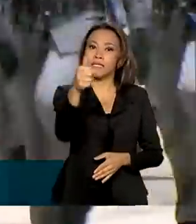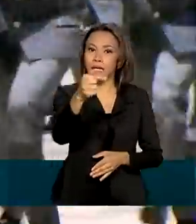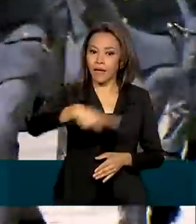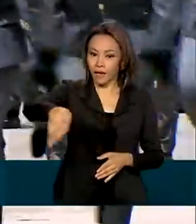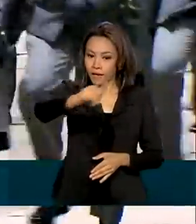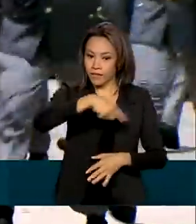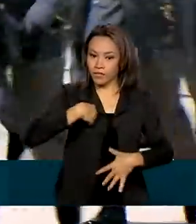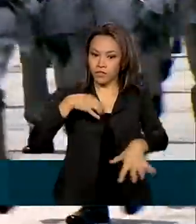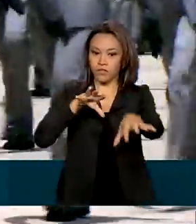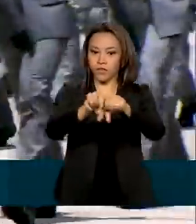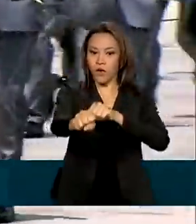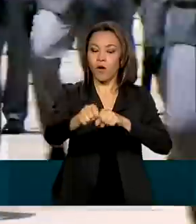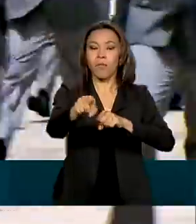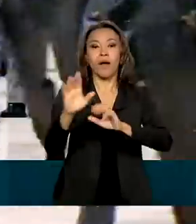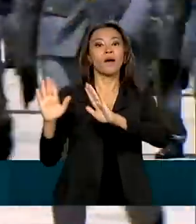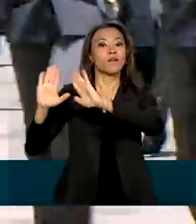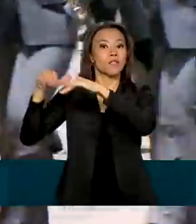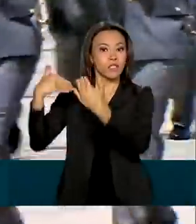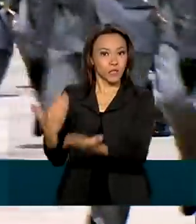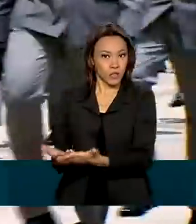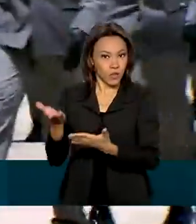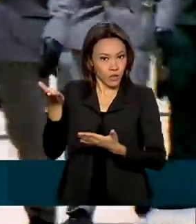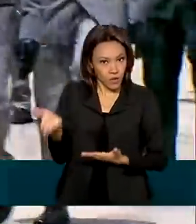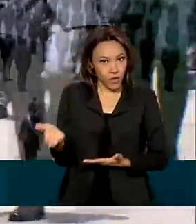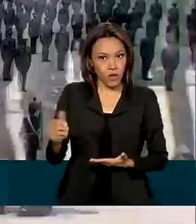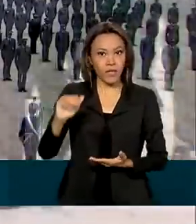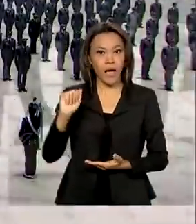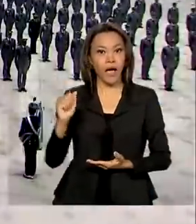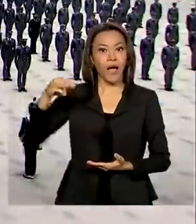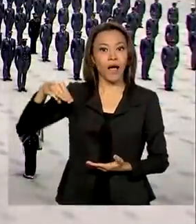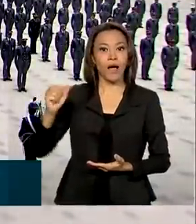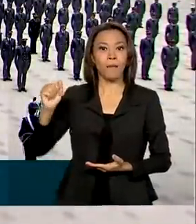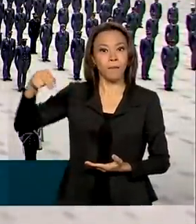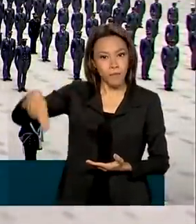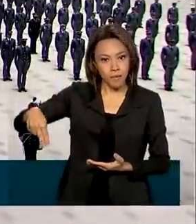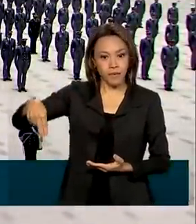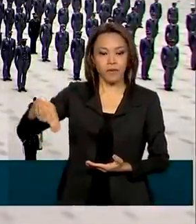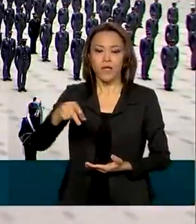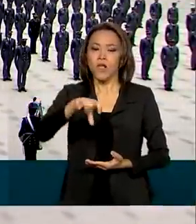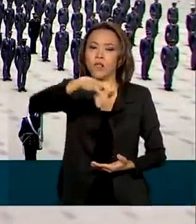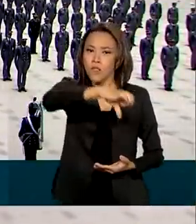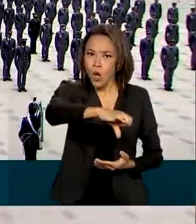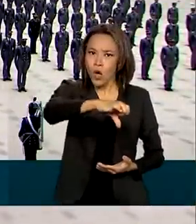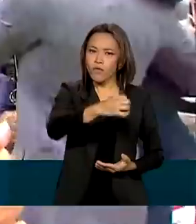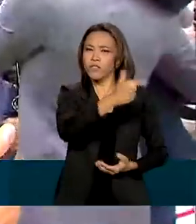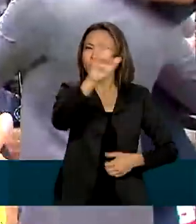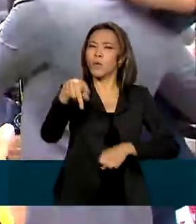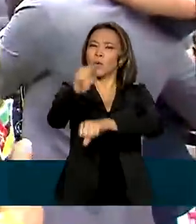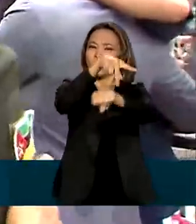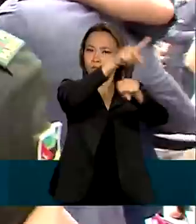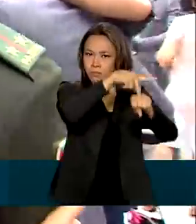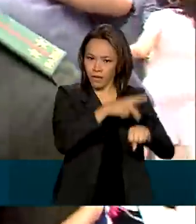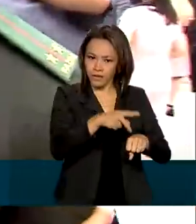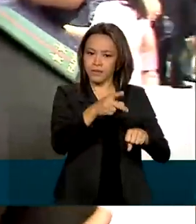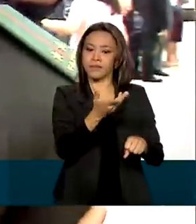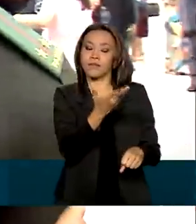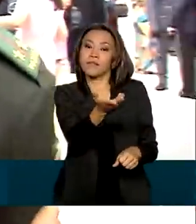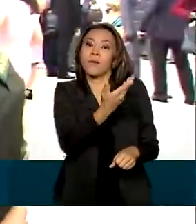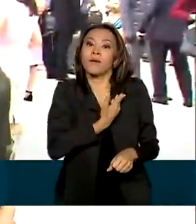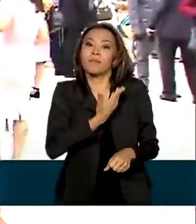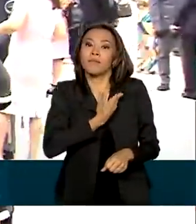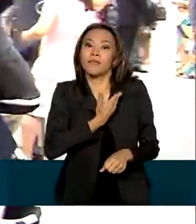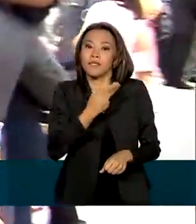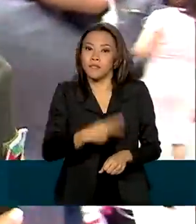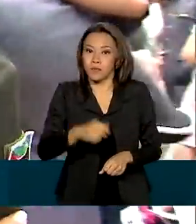se formaram na Academia Militar das Agulhas Negras, a AMAM. Nove deles são de outros países, nações amigas do